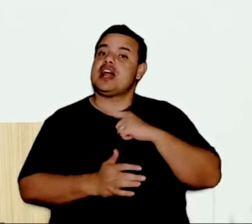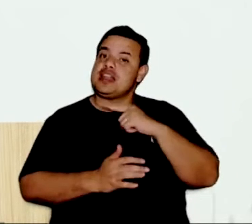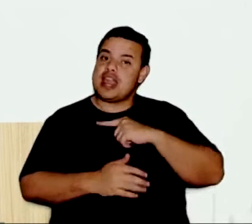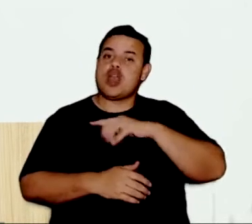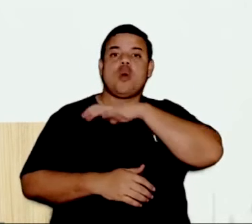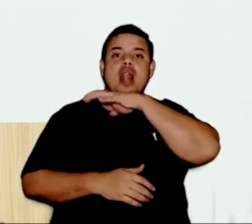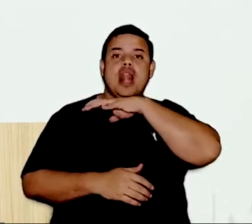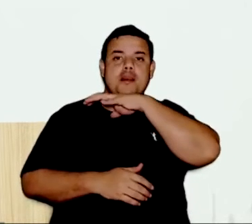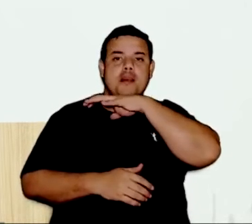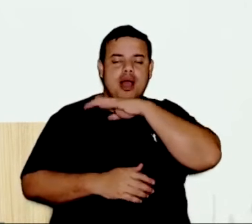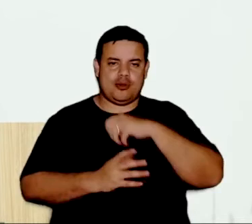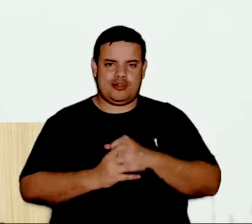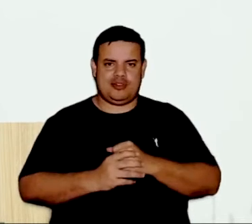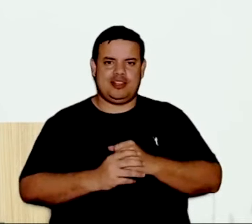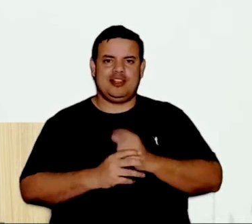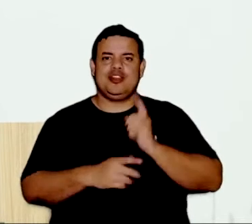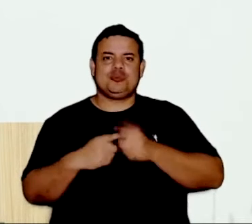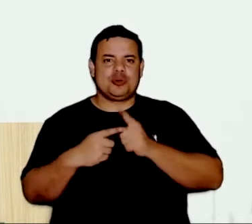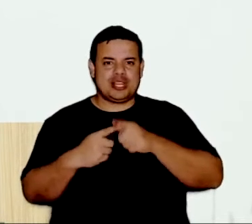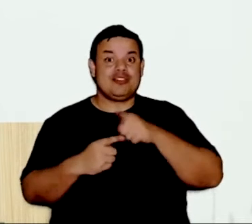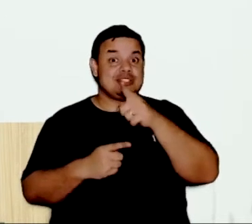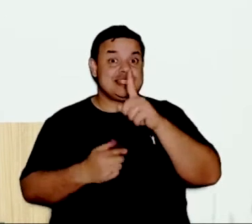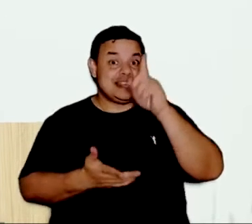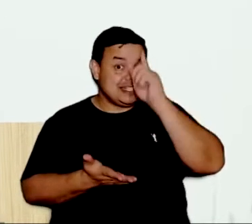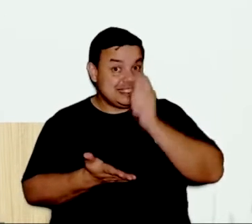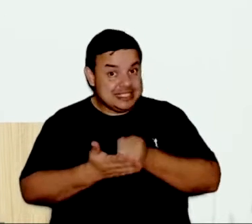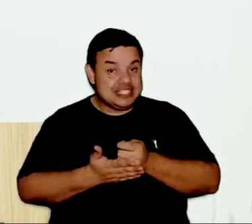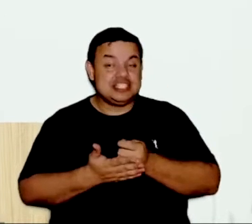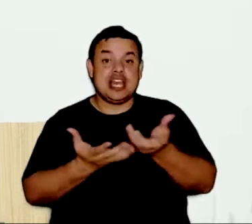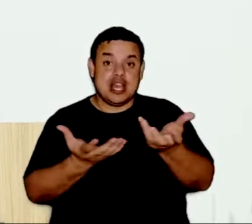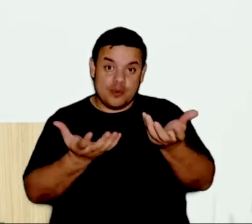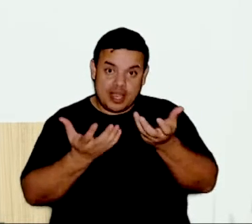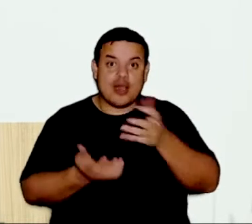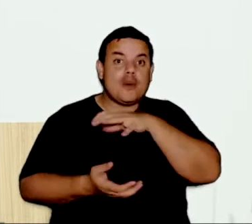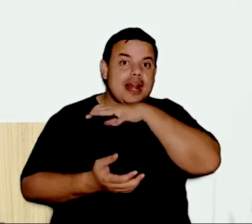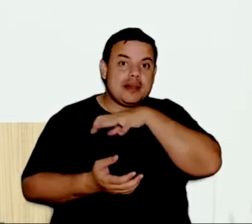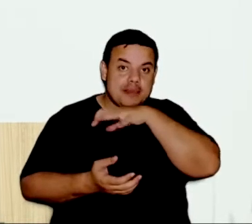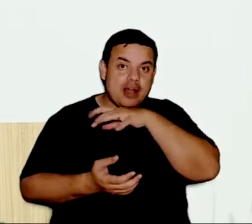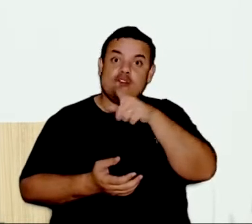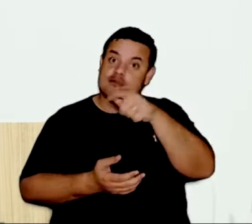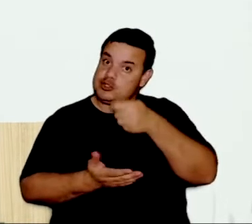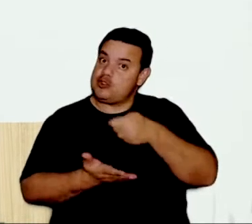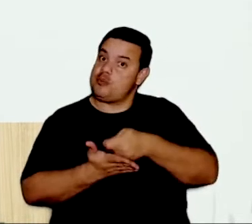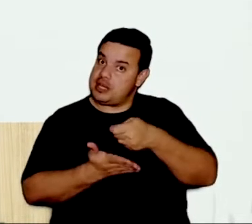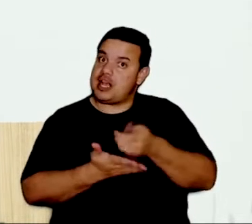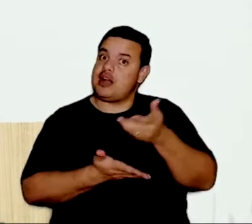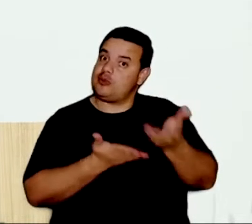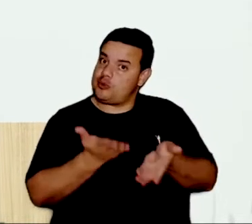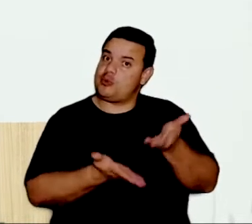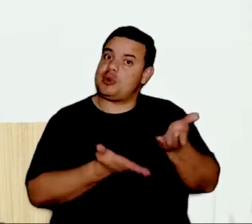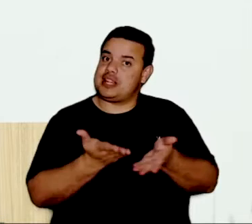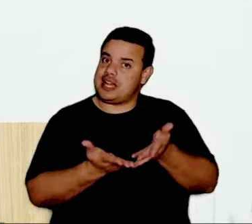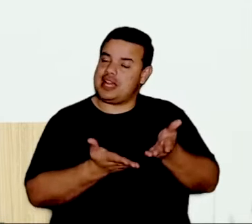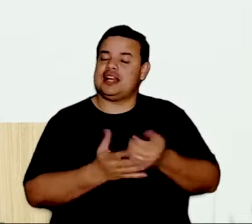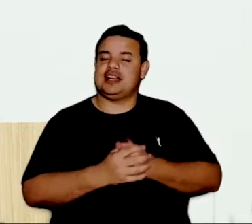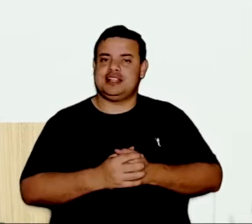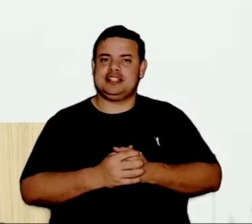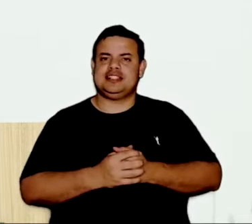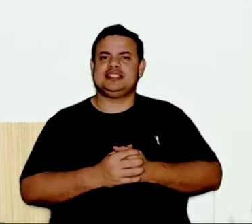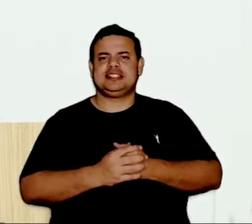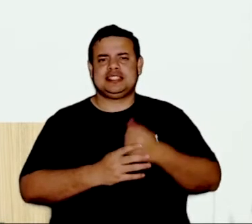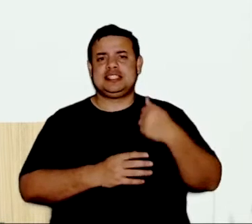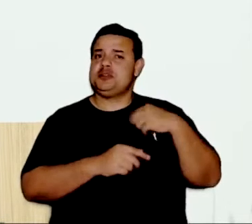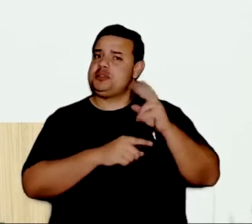obrigações sobre ele. E eu acredito que, eu tenho uma esperança que a gente, levando isso para as crianças, para os adolescentes,